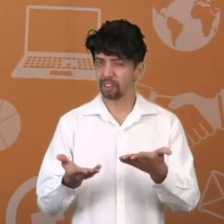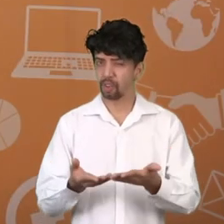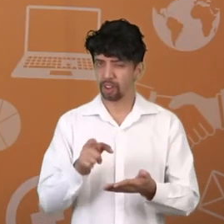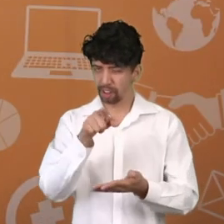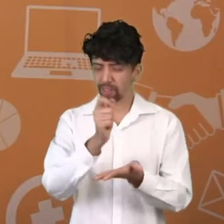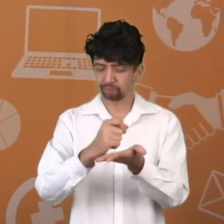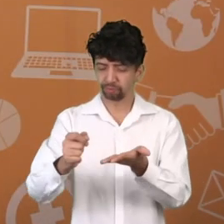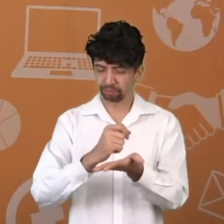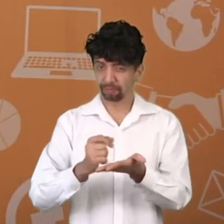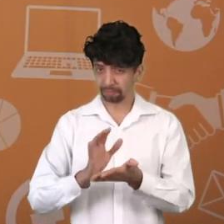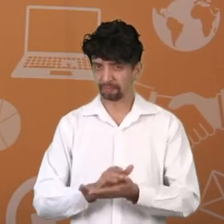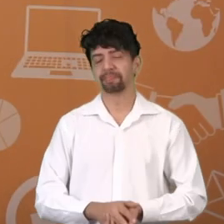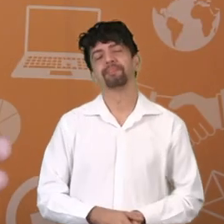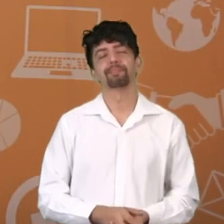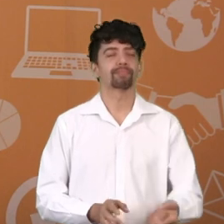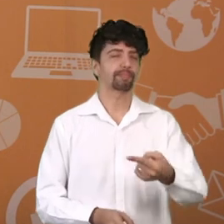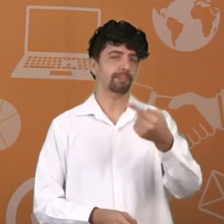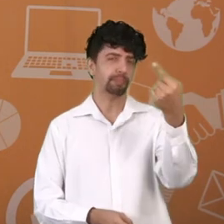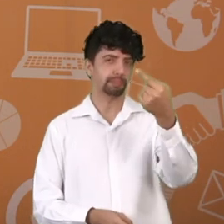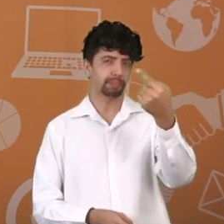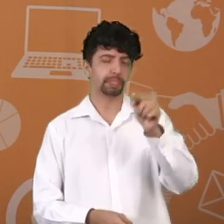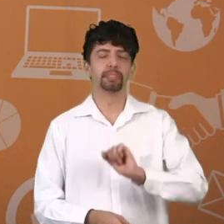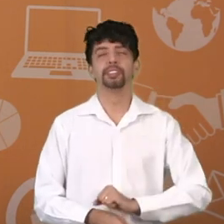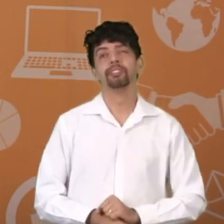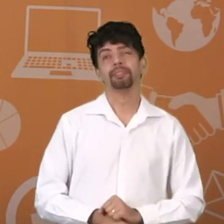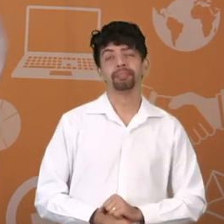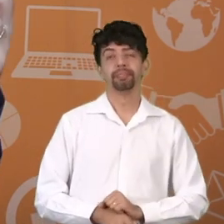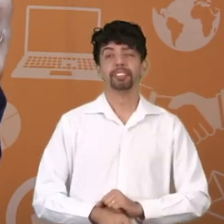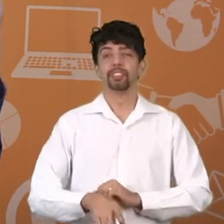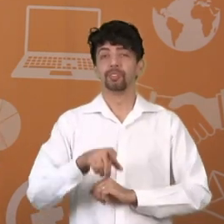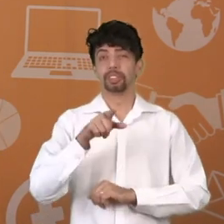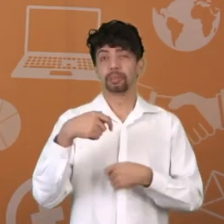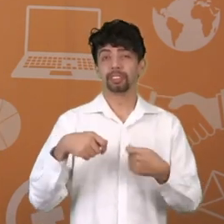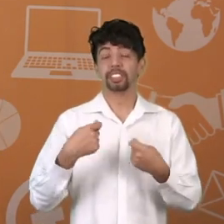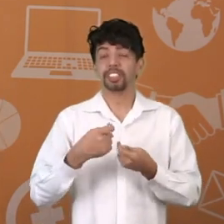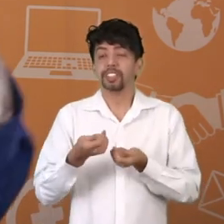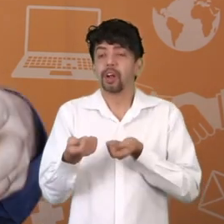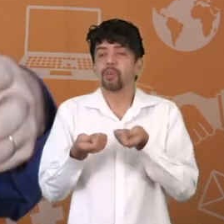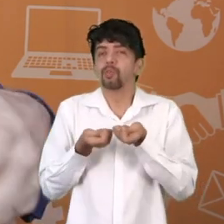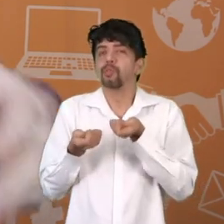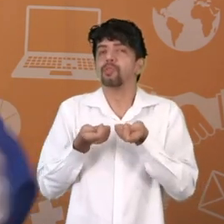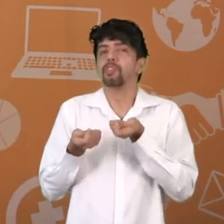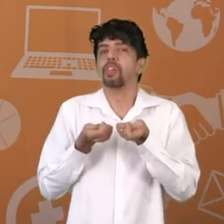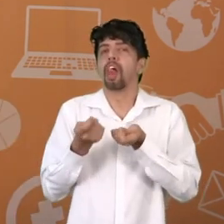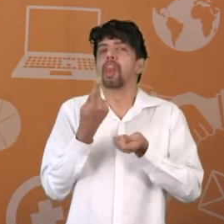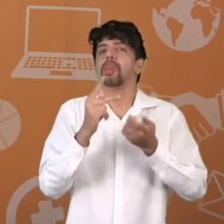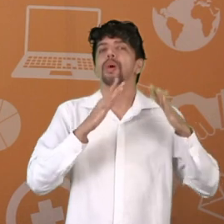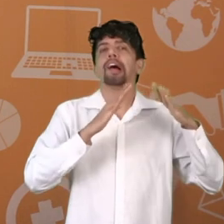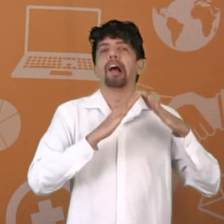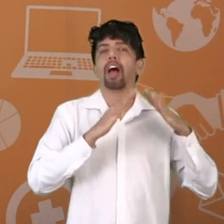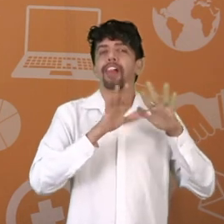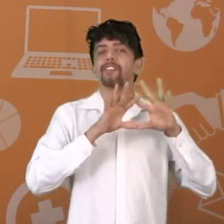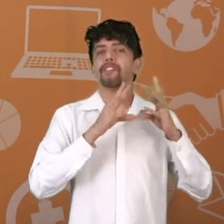Vamos fazer a lição de casa. Em primeiro lugar, você precisa ter domínio da sua própria casa, o